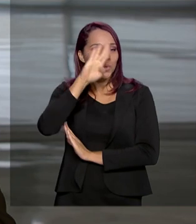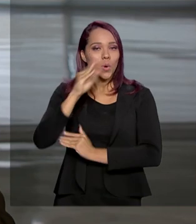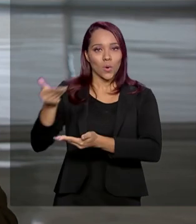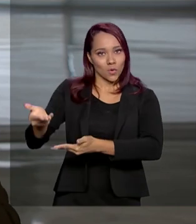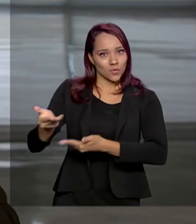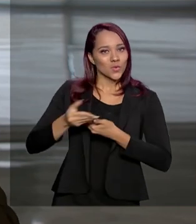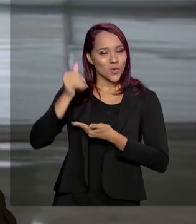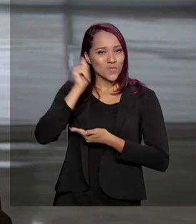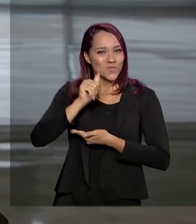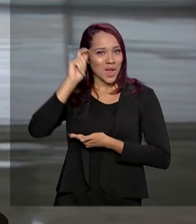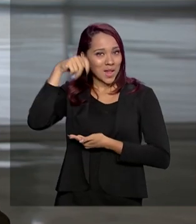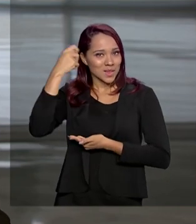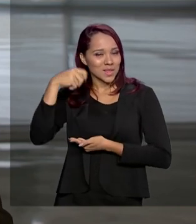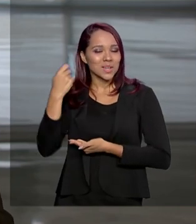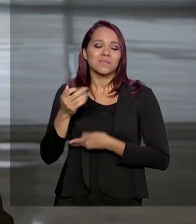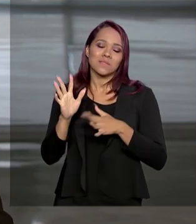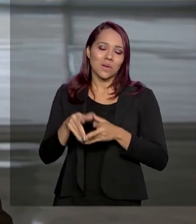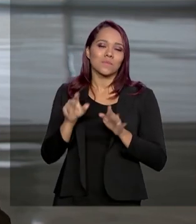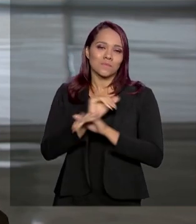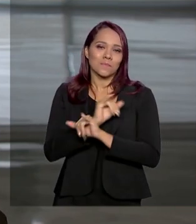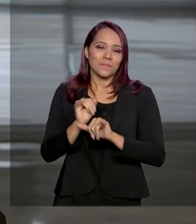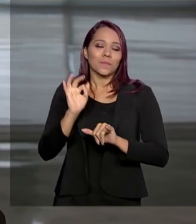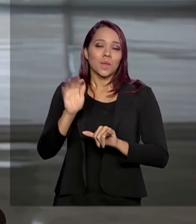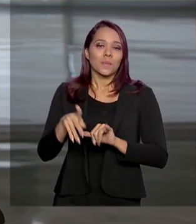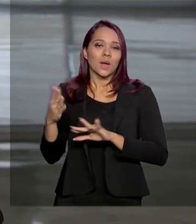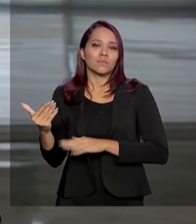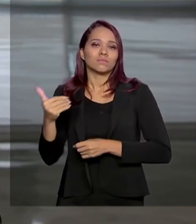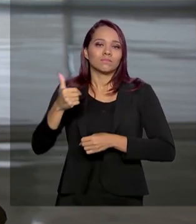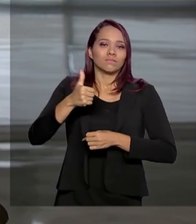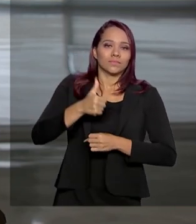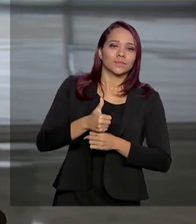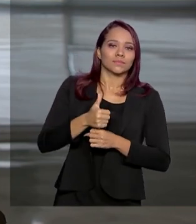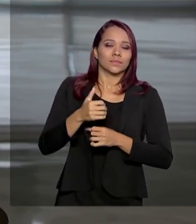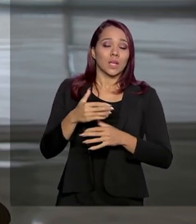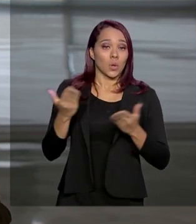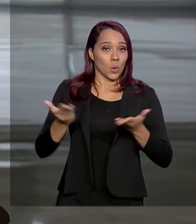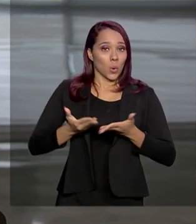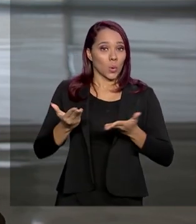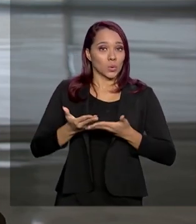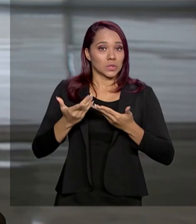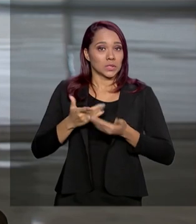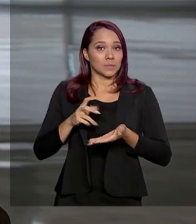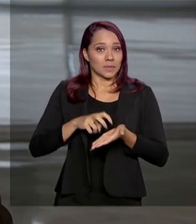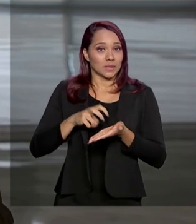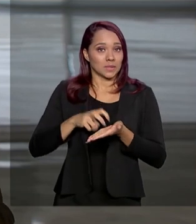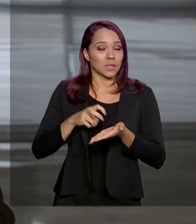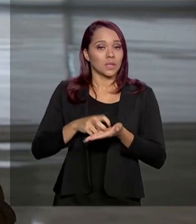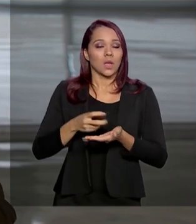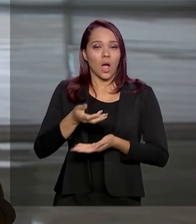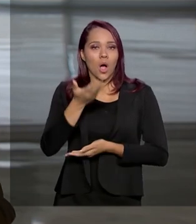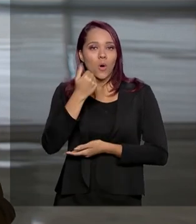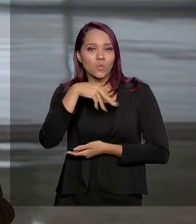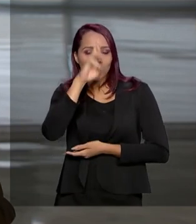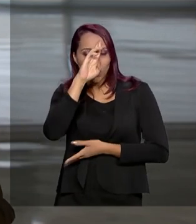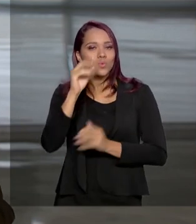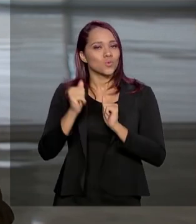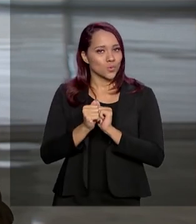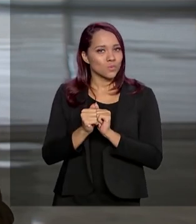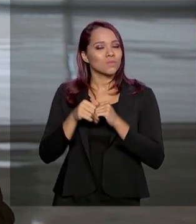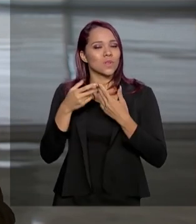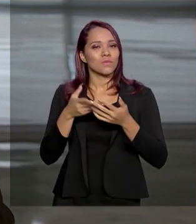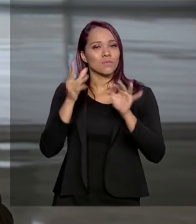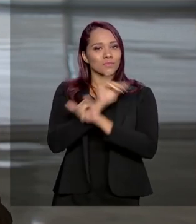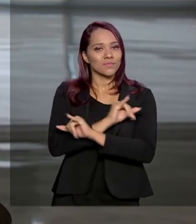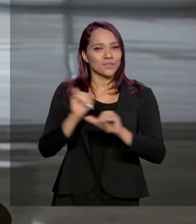atriz Regina Duarte, como você anunciou, para assumir esse cargo. E hoje, mais cedo, eles dois almoçaram juntos. Inclusive, foi